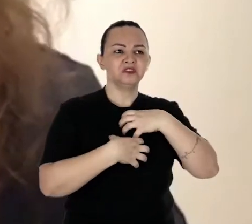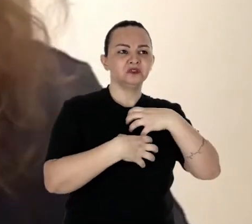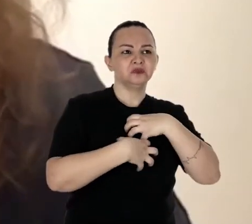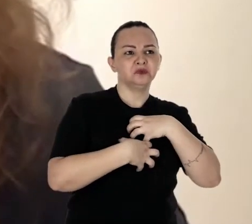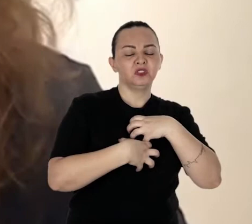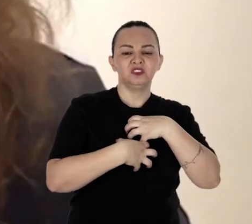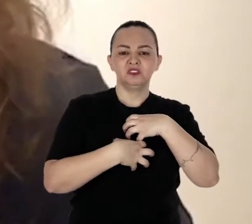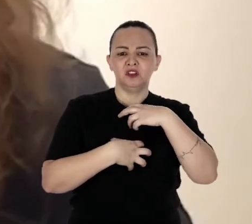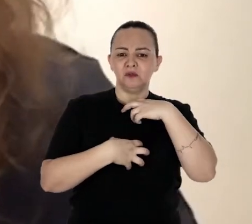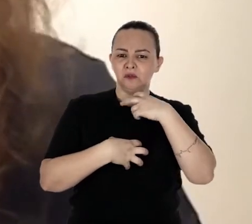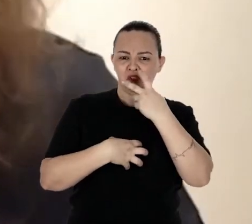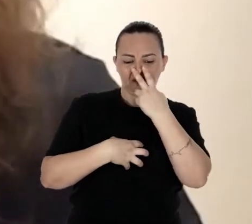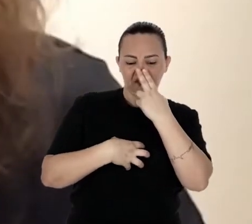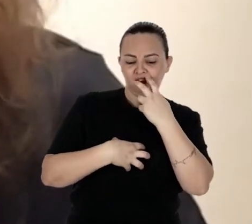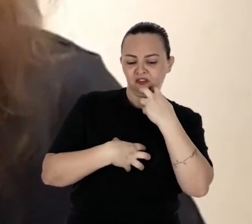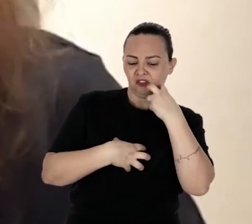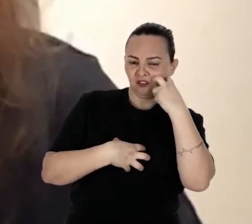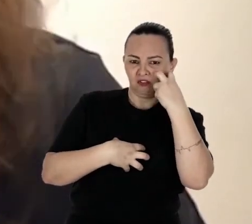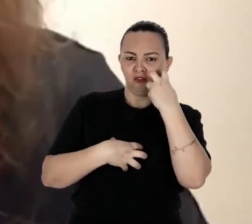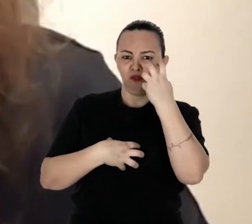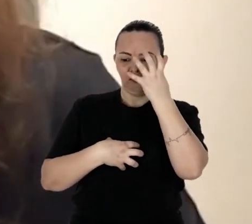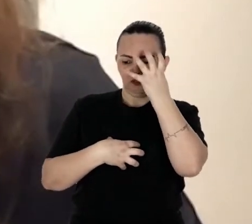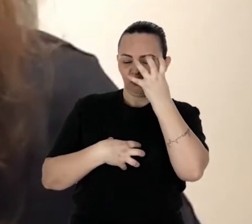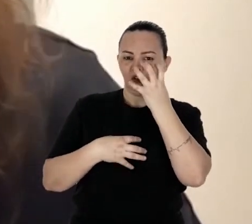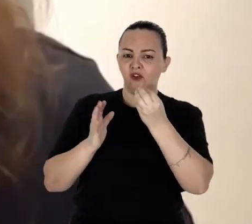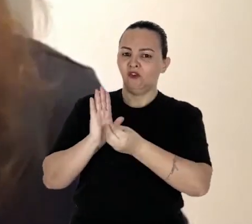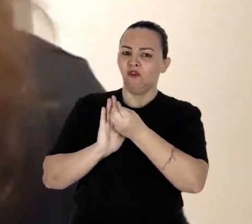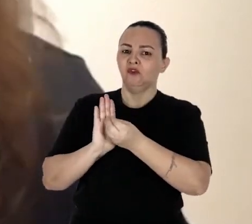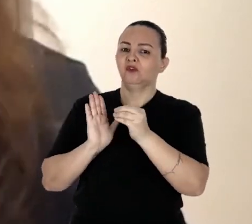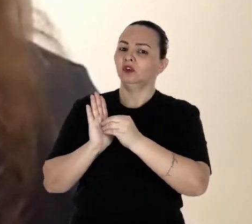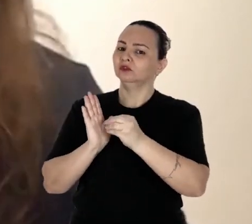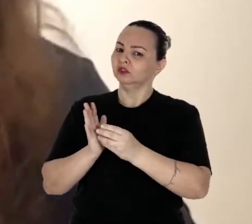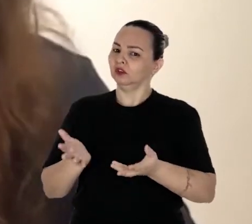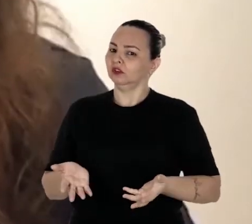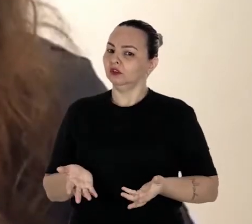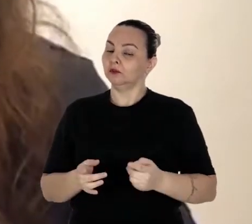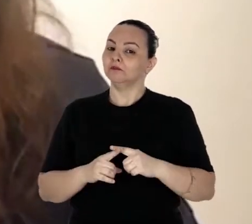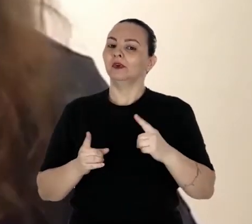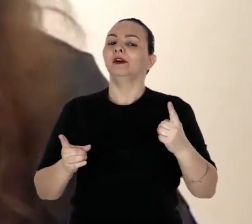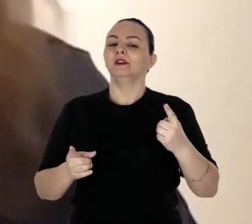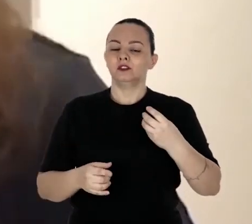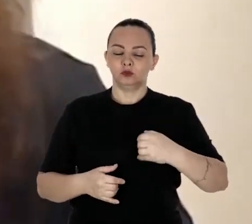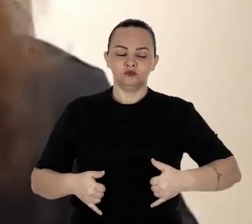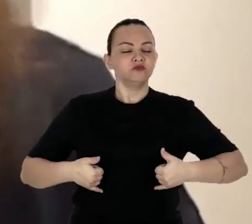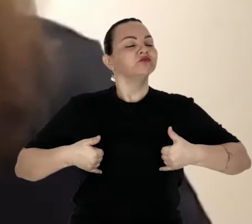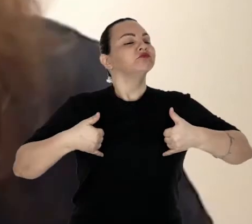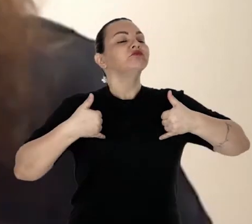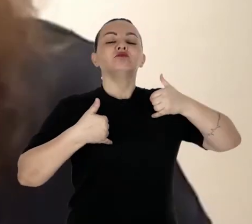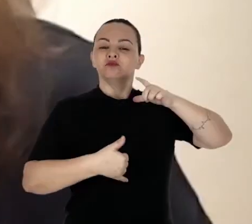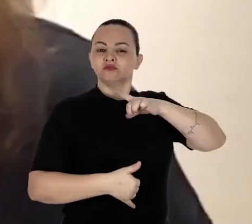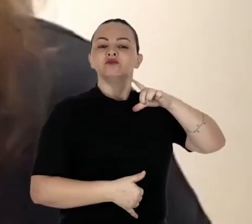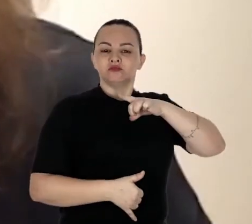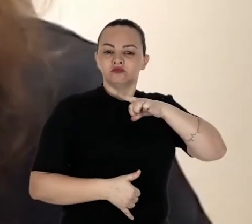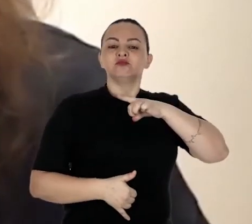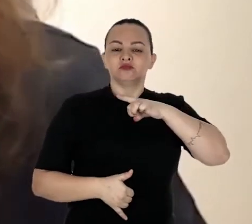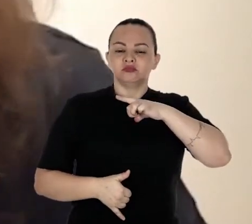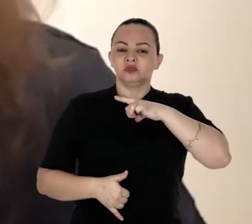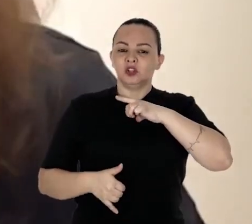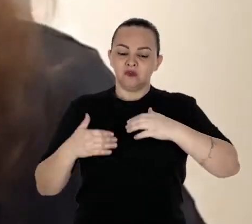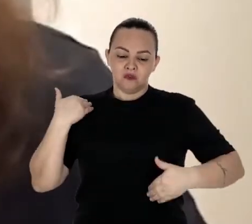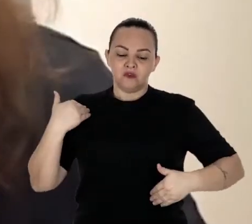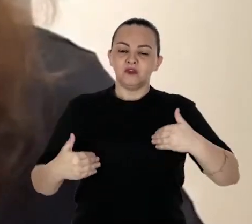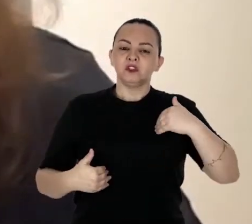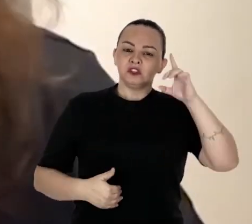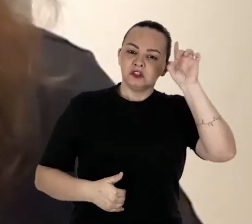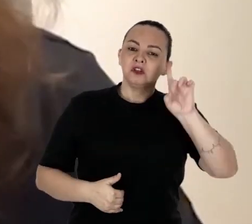sentimento é de que a gente deve ter vergonha pela nossa ausência funcional. Mas eu tenho muito orgulho de ter uma